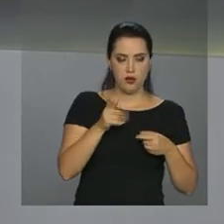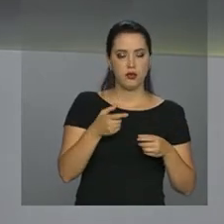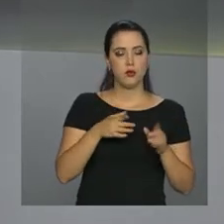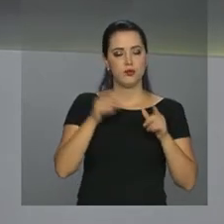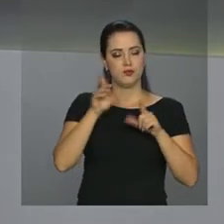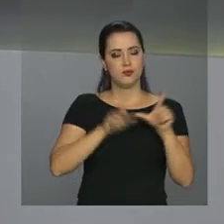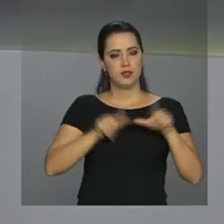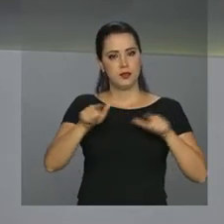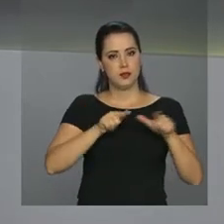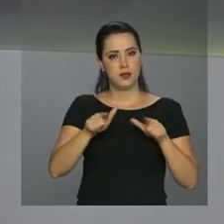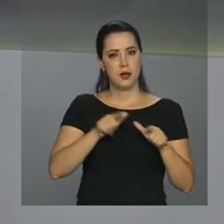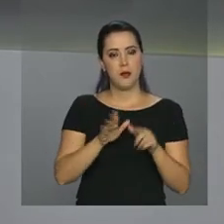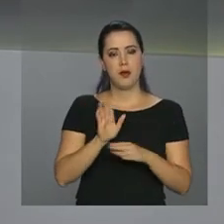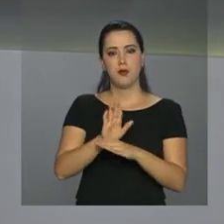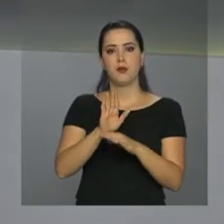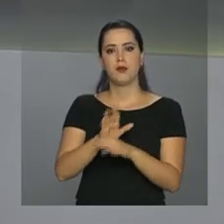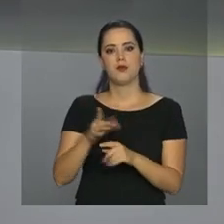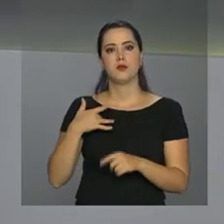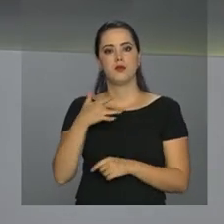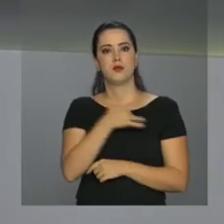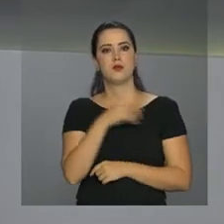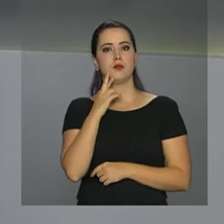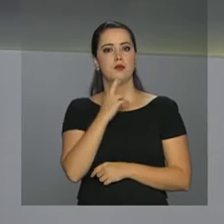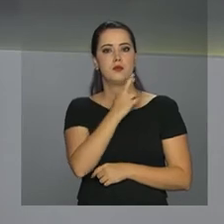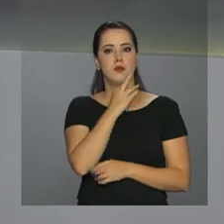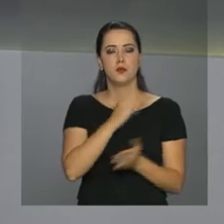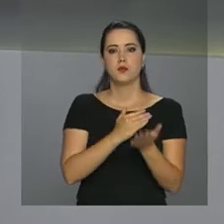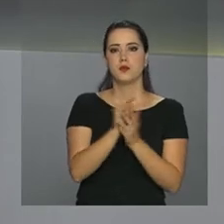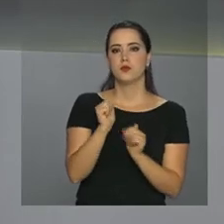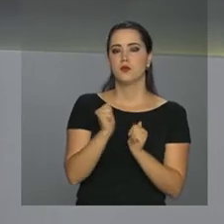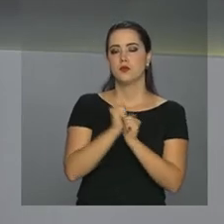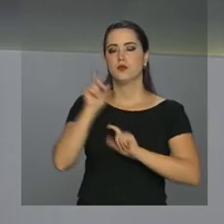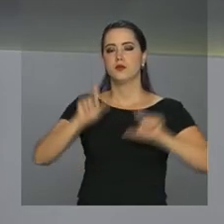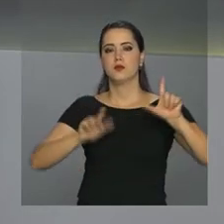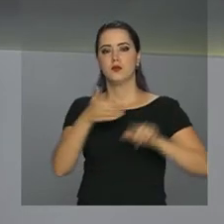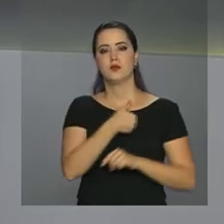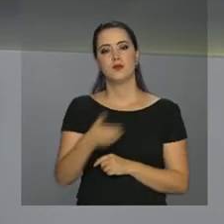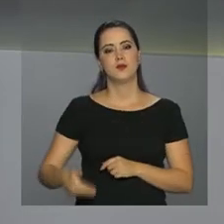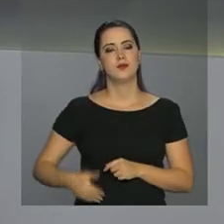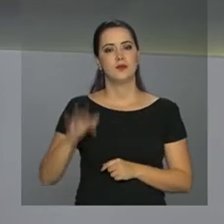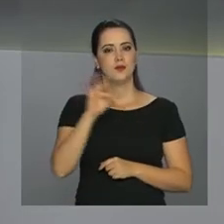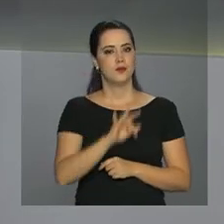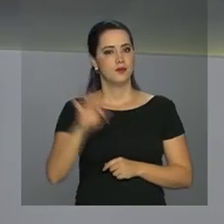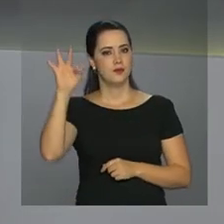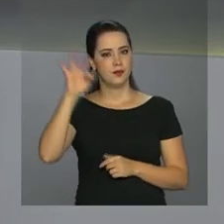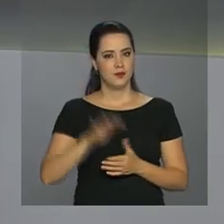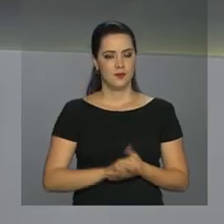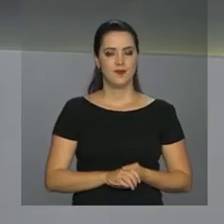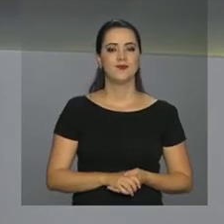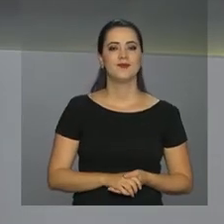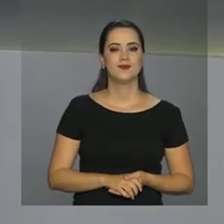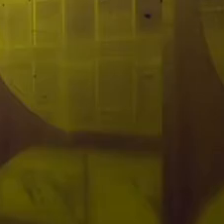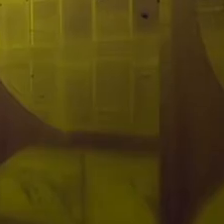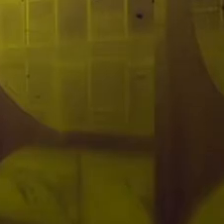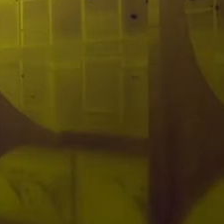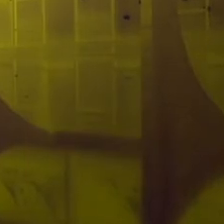sobre a Força-Tarefa, que vai reforçar as ações de saúde em Roraima. Continue com a gente aqui na NBR, TV do Governo Federal.